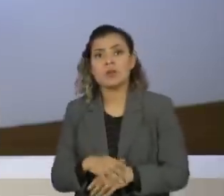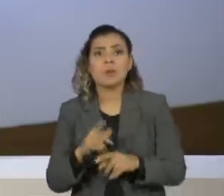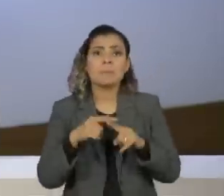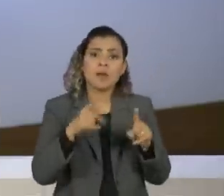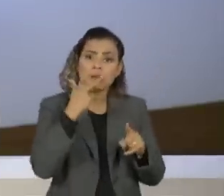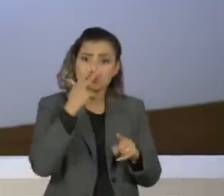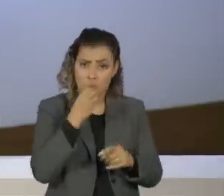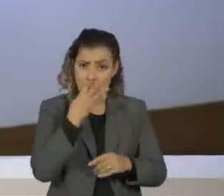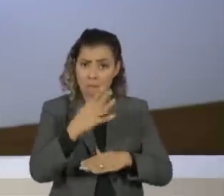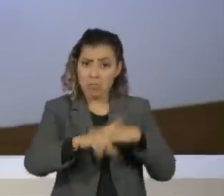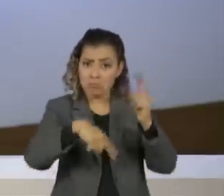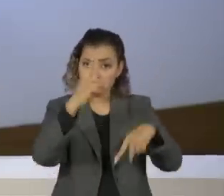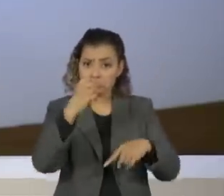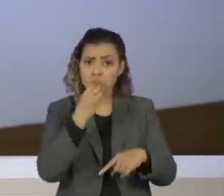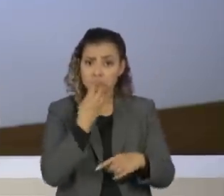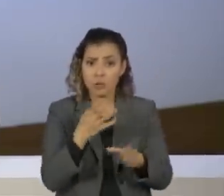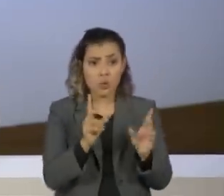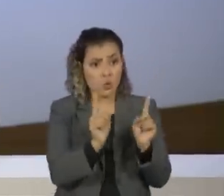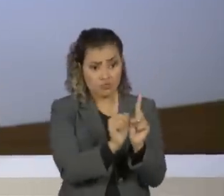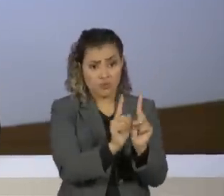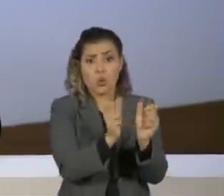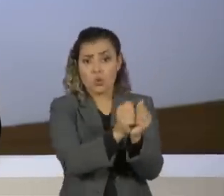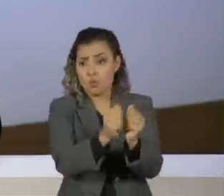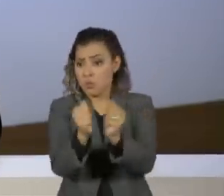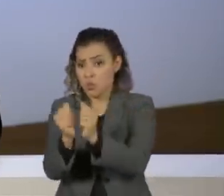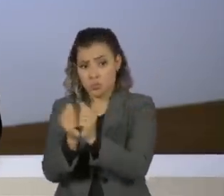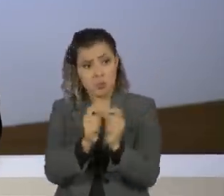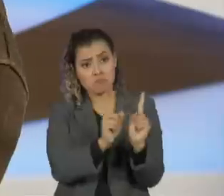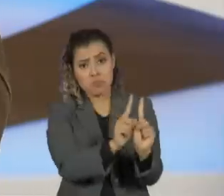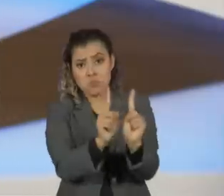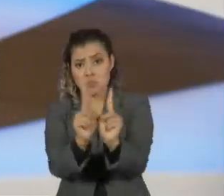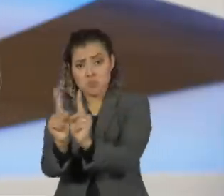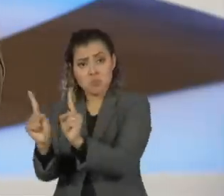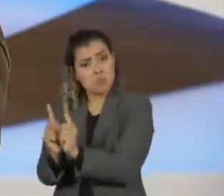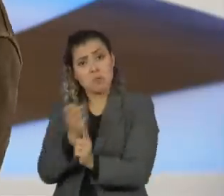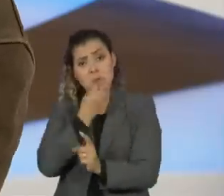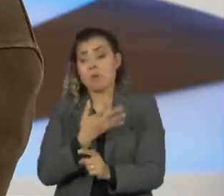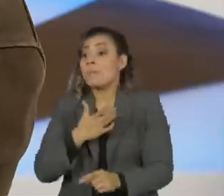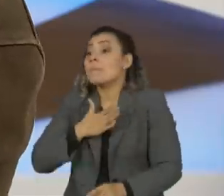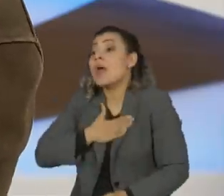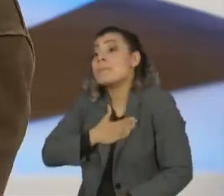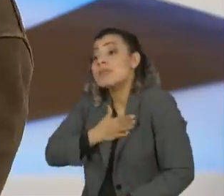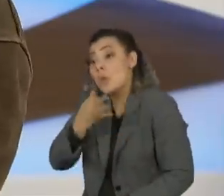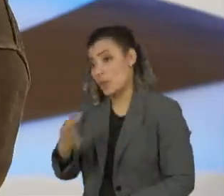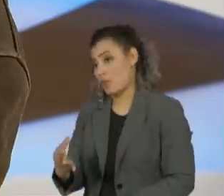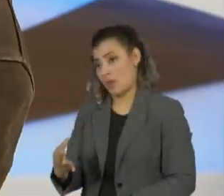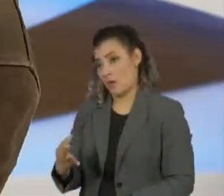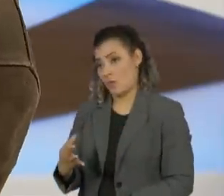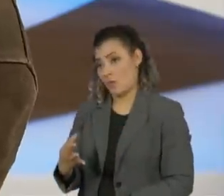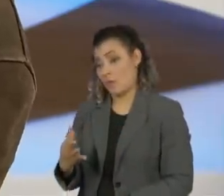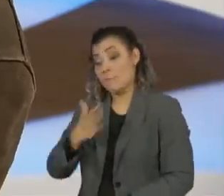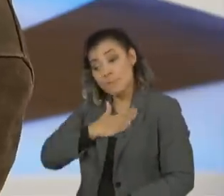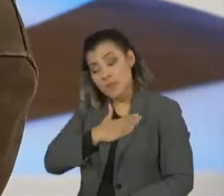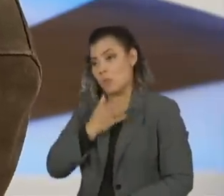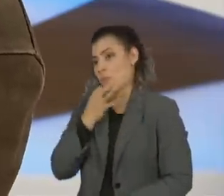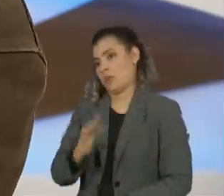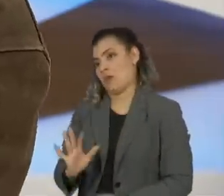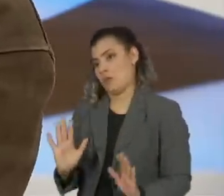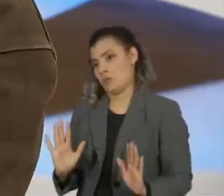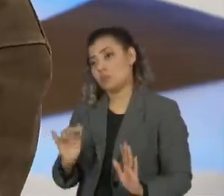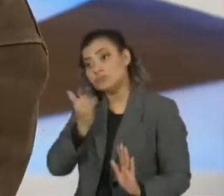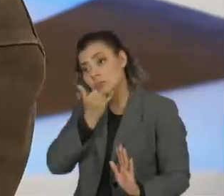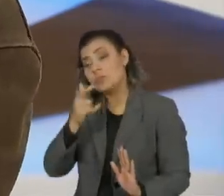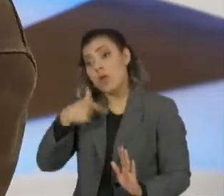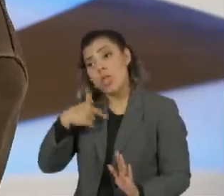estão super bem, é? Quem? As duplas não estão achando que fez mal. Não, mas eu estou falando para mim, estou dizendo assim, uma questão, eu sou um esteta que